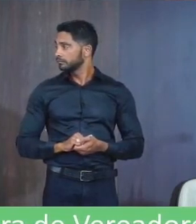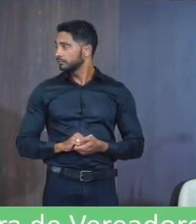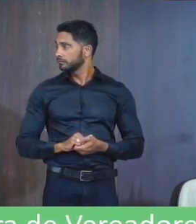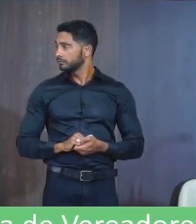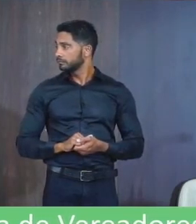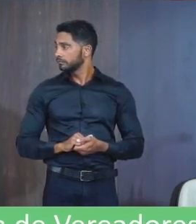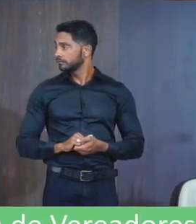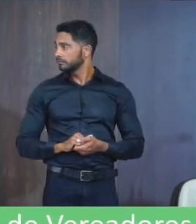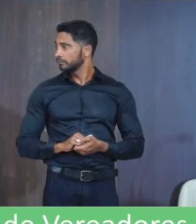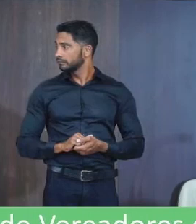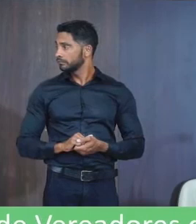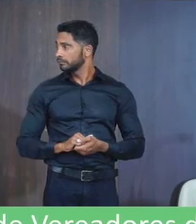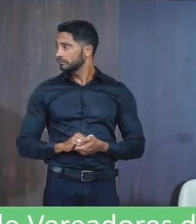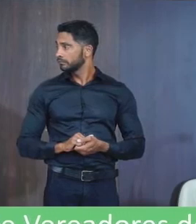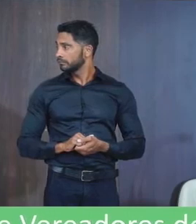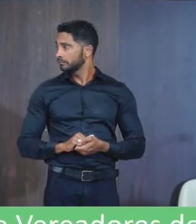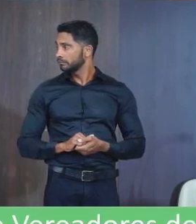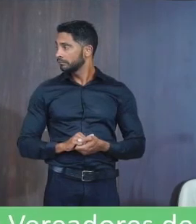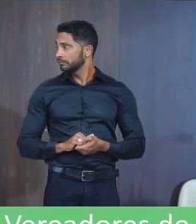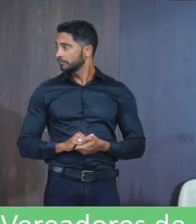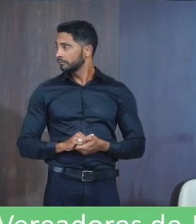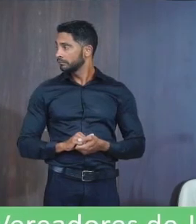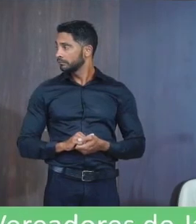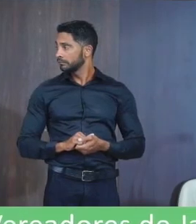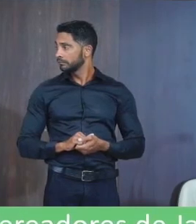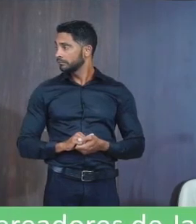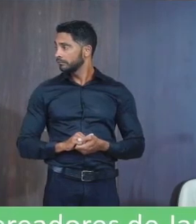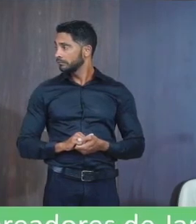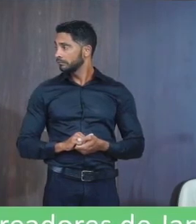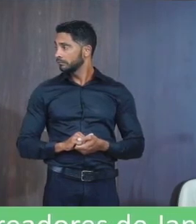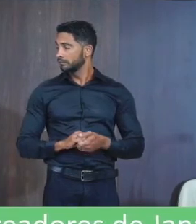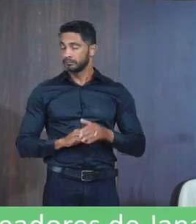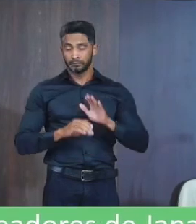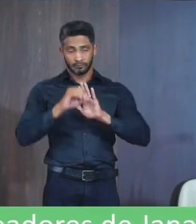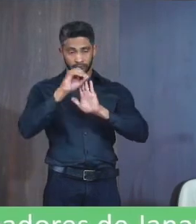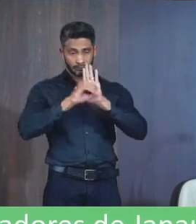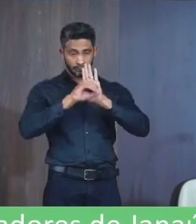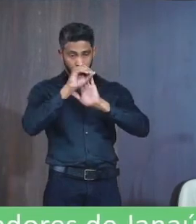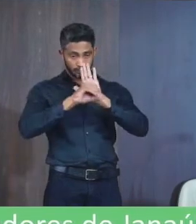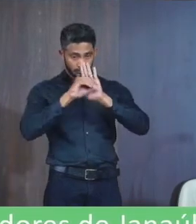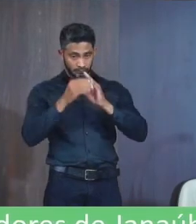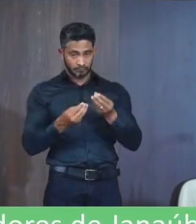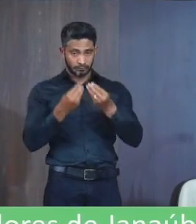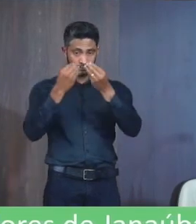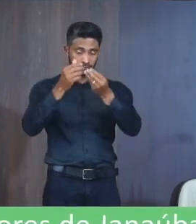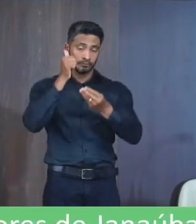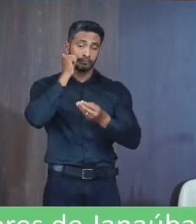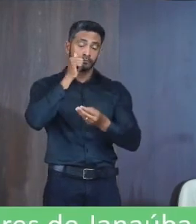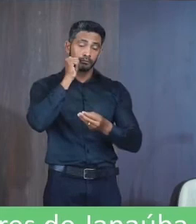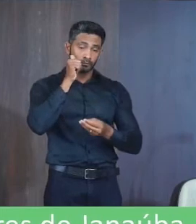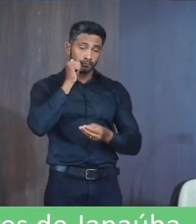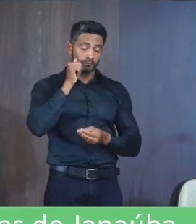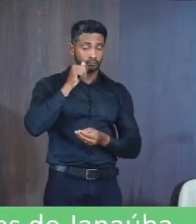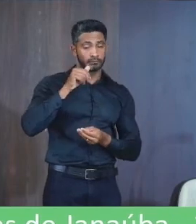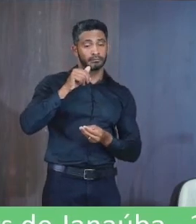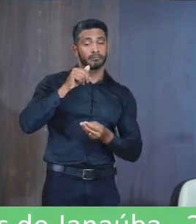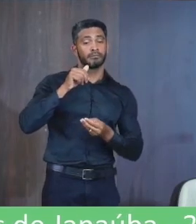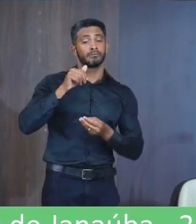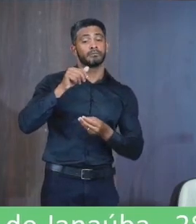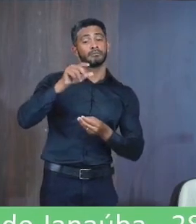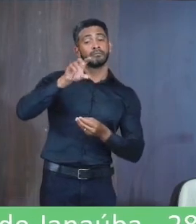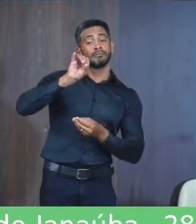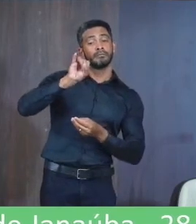Corrigindo aqui É um ofício Que está sendo encaminhado Para a dona Ivani Resposta Em atuação Da comissão De meio ambiente